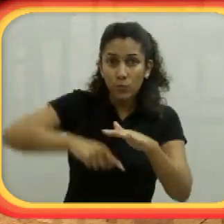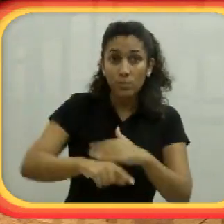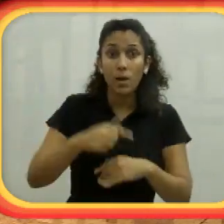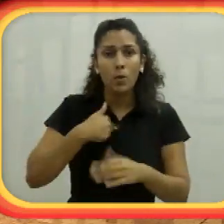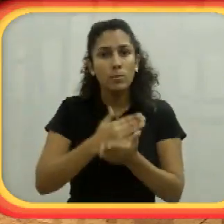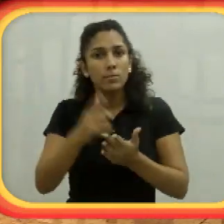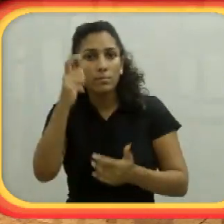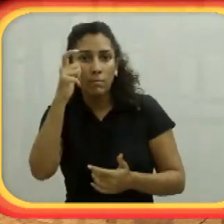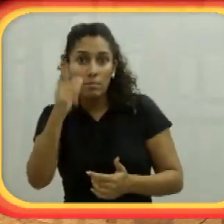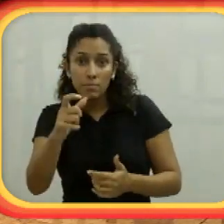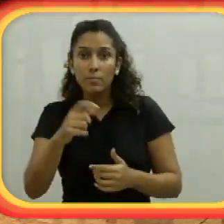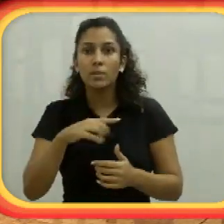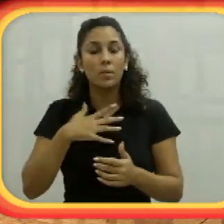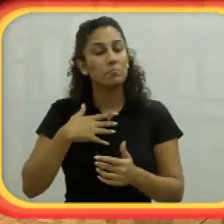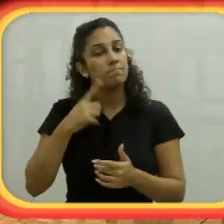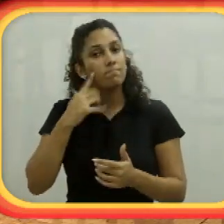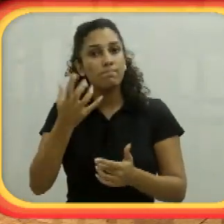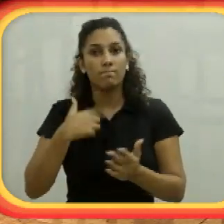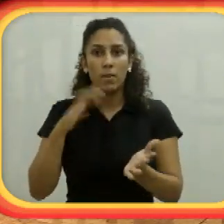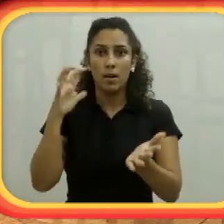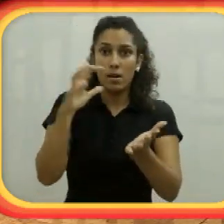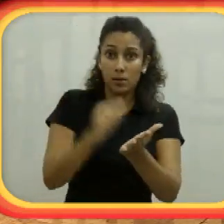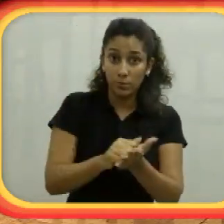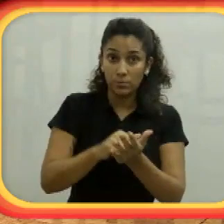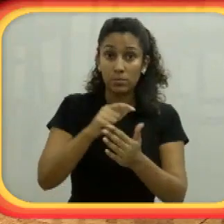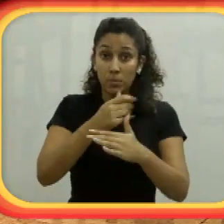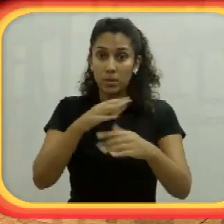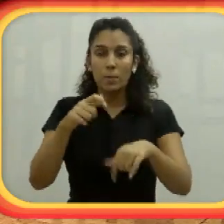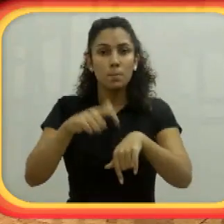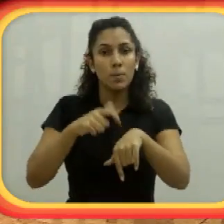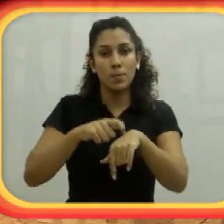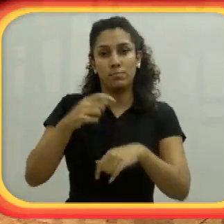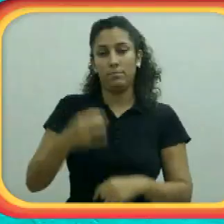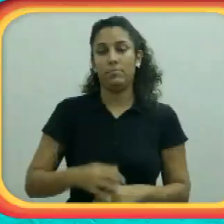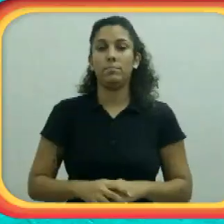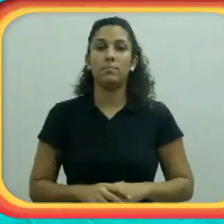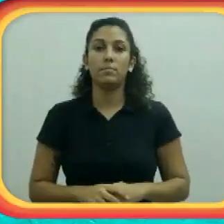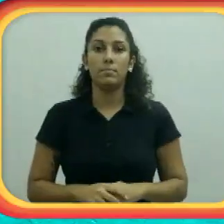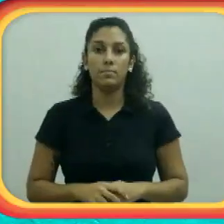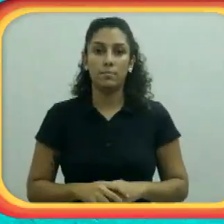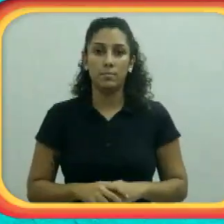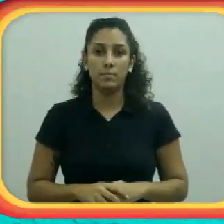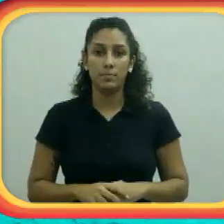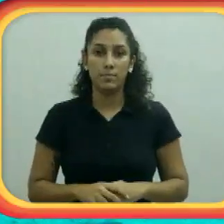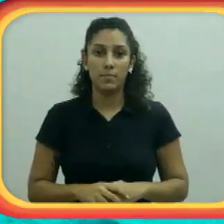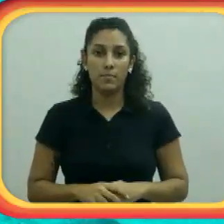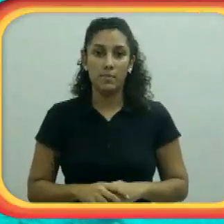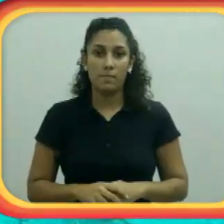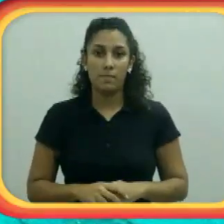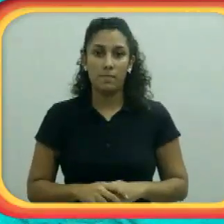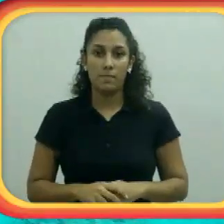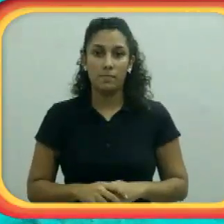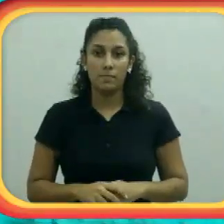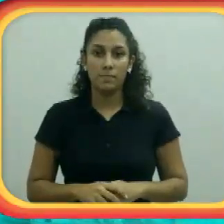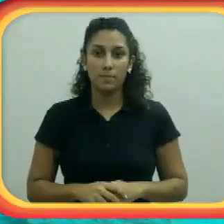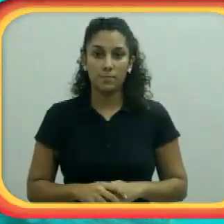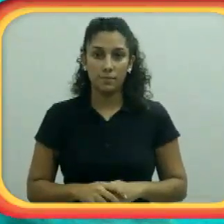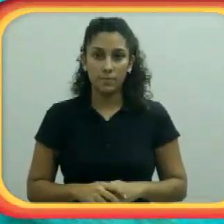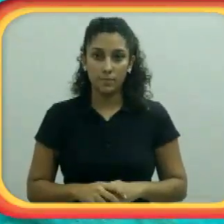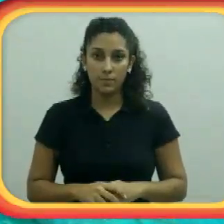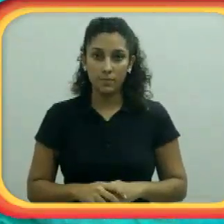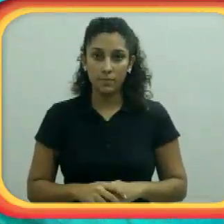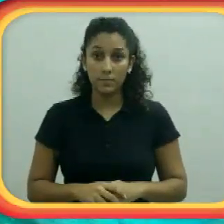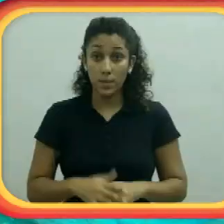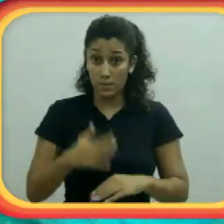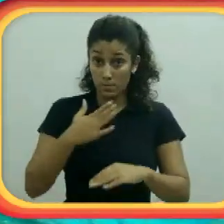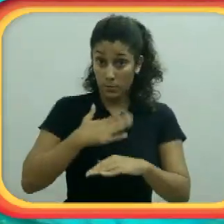que é maravilhosa, aqueles peixes coloridos, tudo que tem ali no fundo do mar. E comecei a me interessar a querer registrar